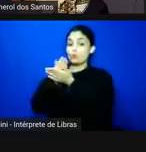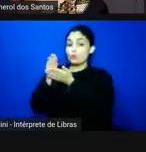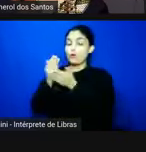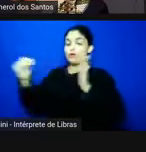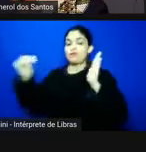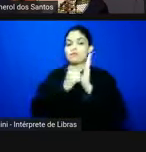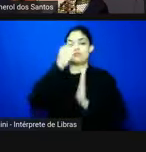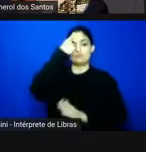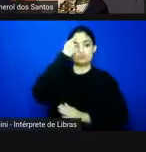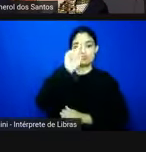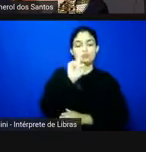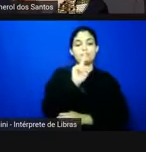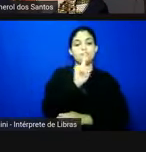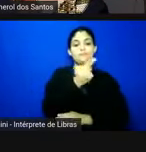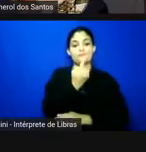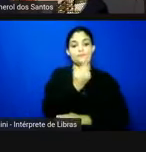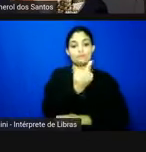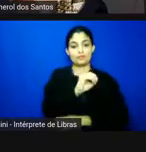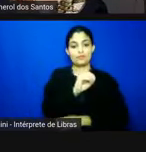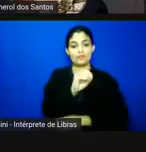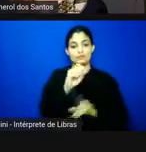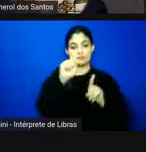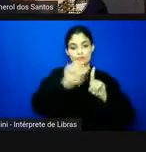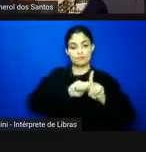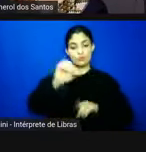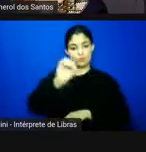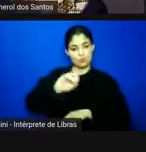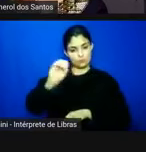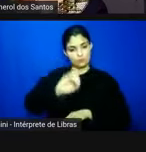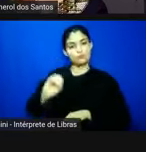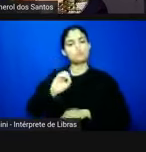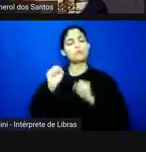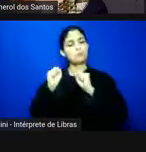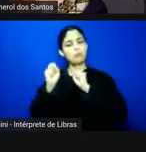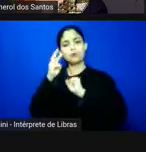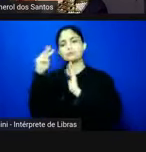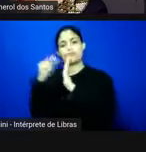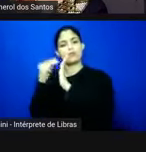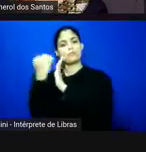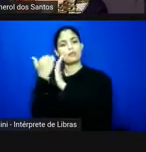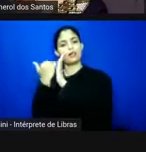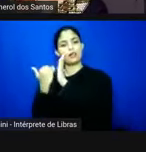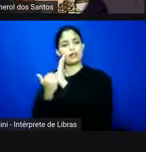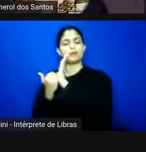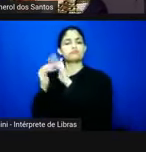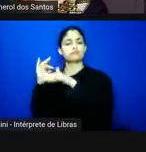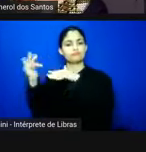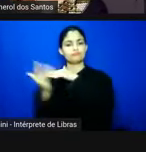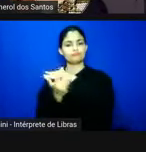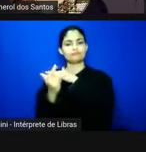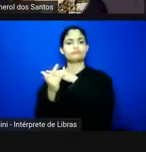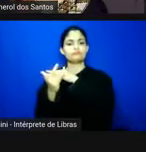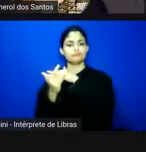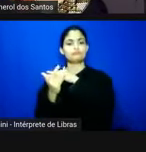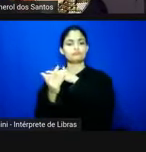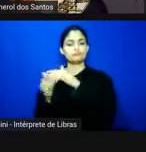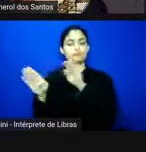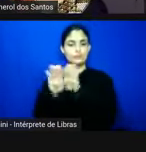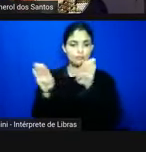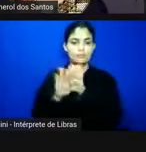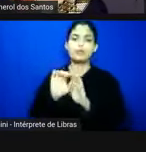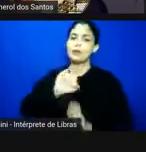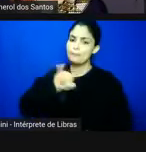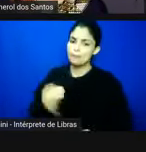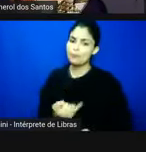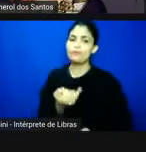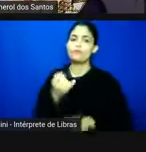conferir a programação no site e nas redes sociais da feira também. Então, aproveitem que a